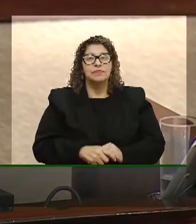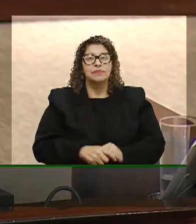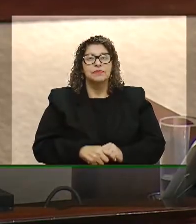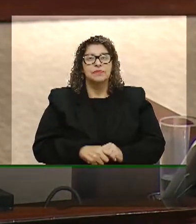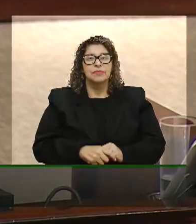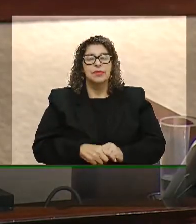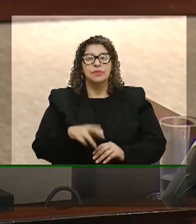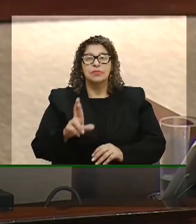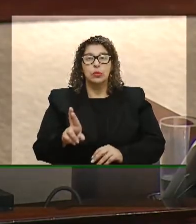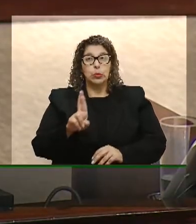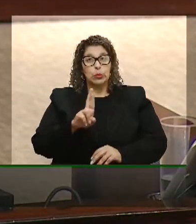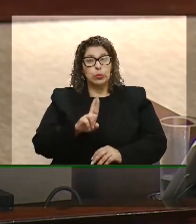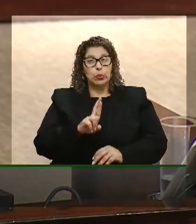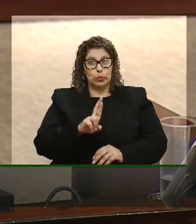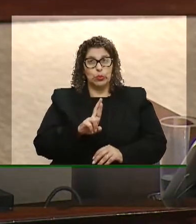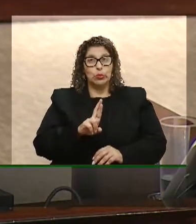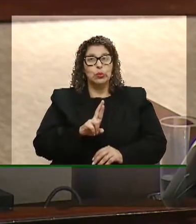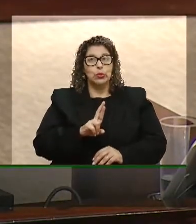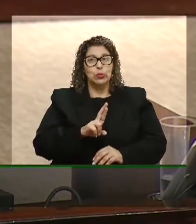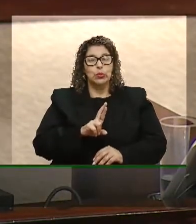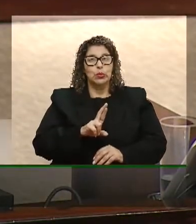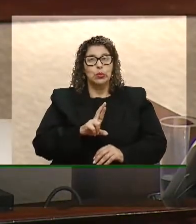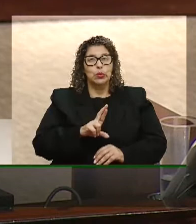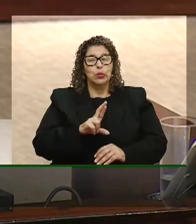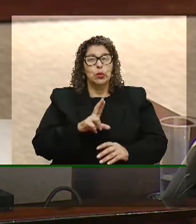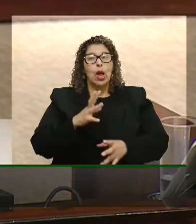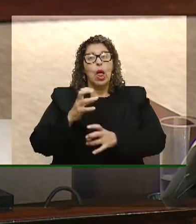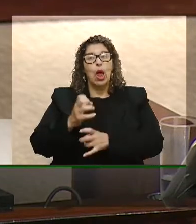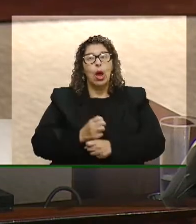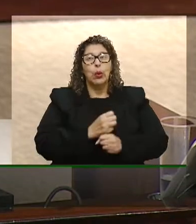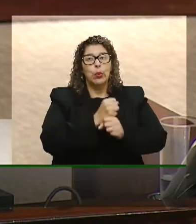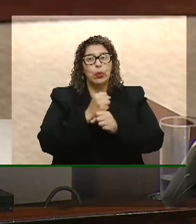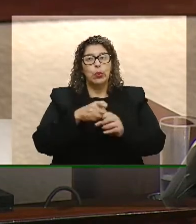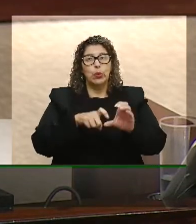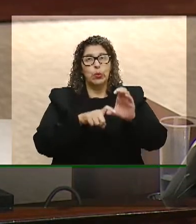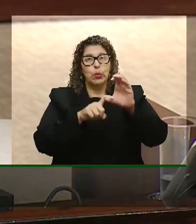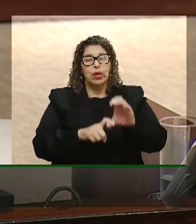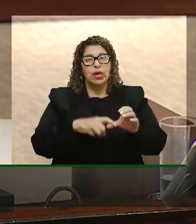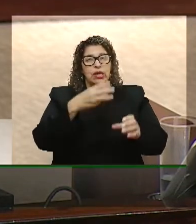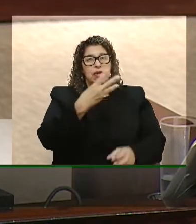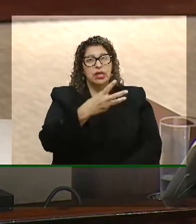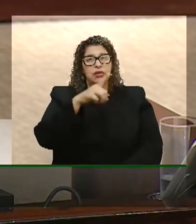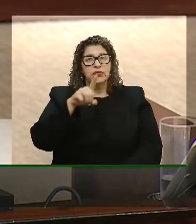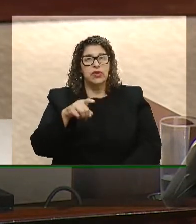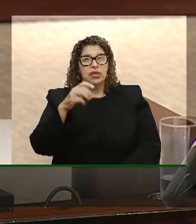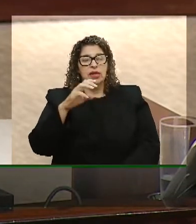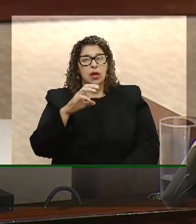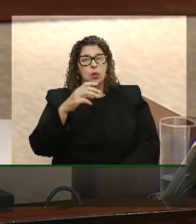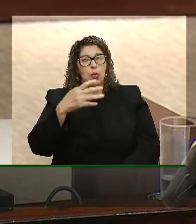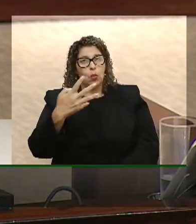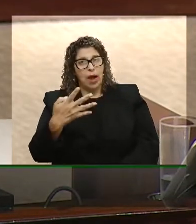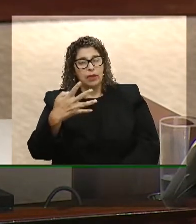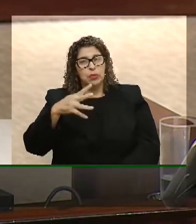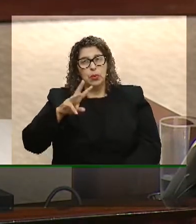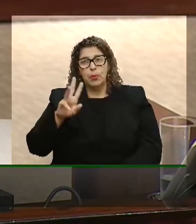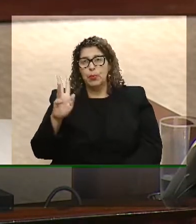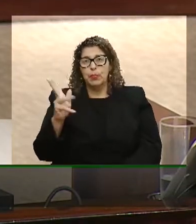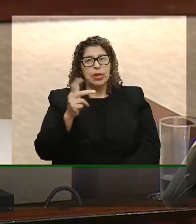o resultado das contas do Estado do Rio Grande do Sul, um déficit na ordem de 3,4 bilhões de reais.